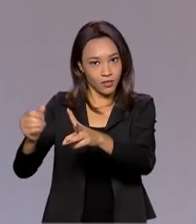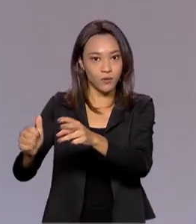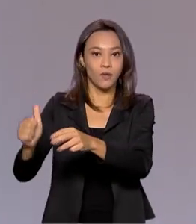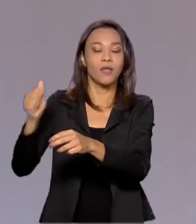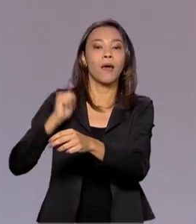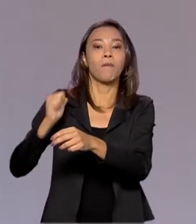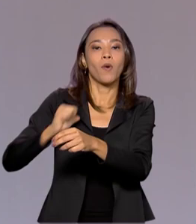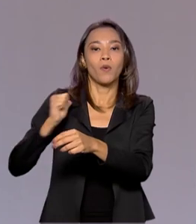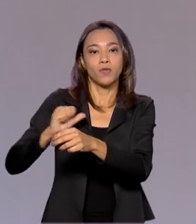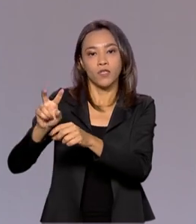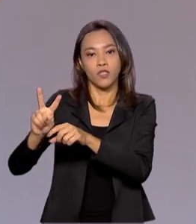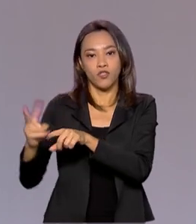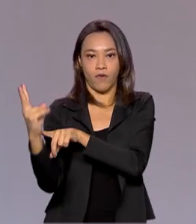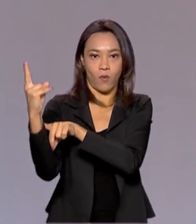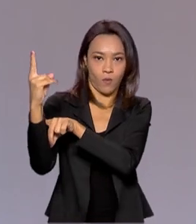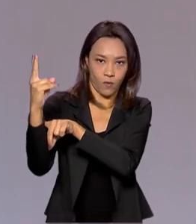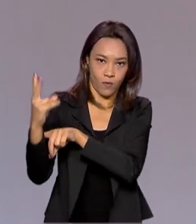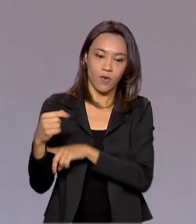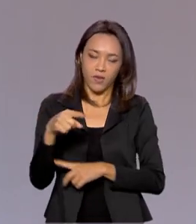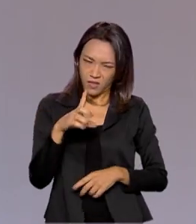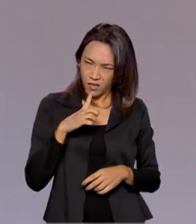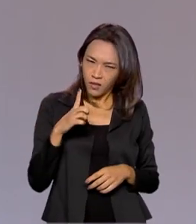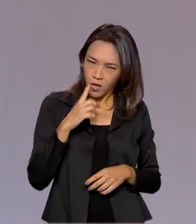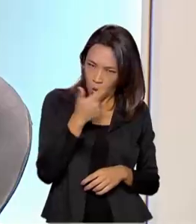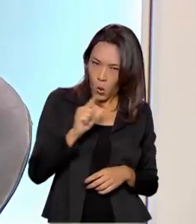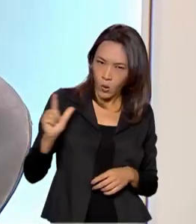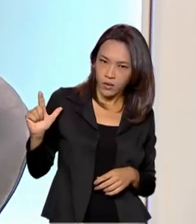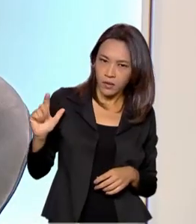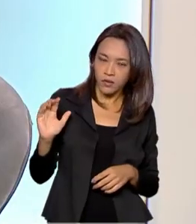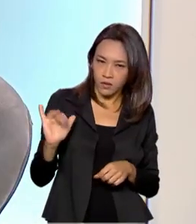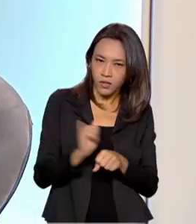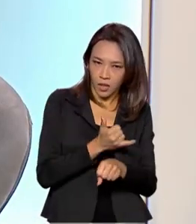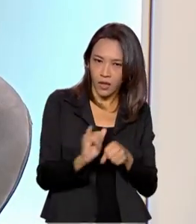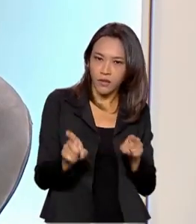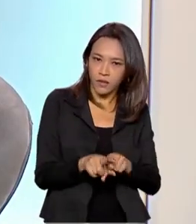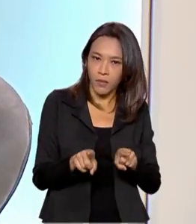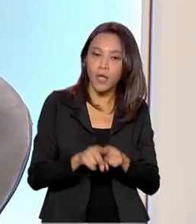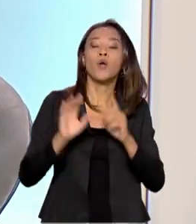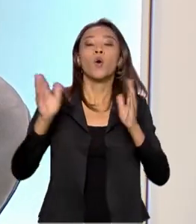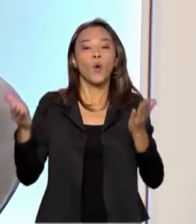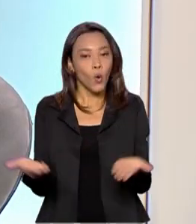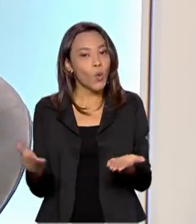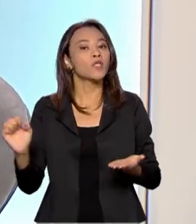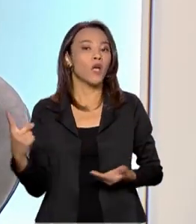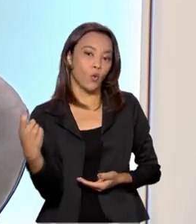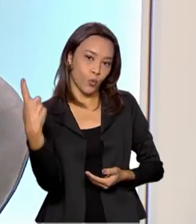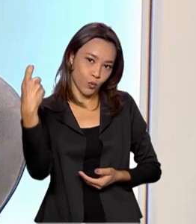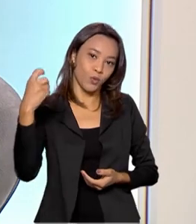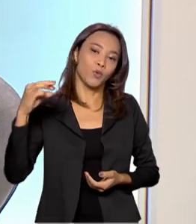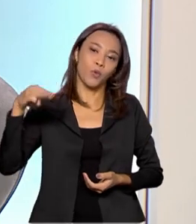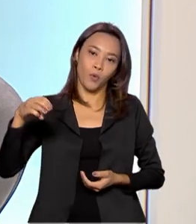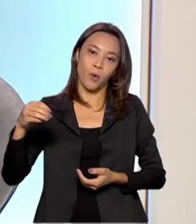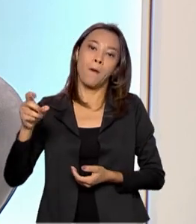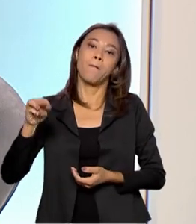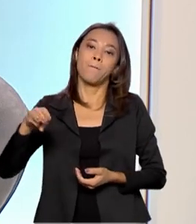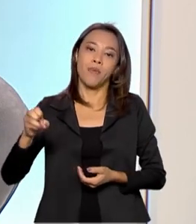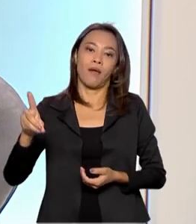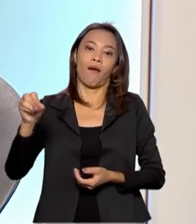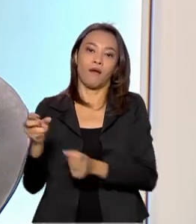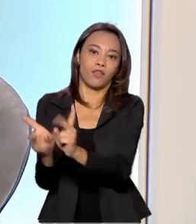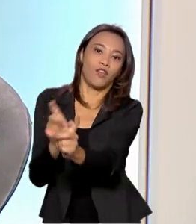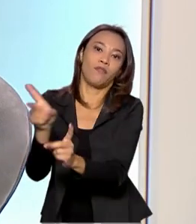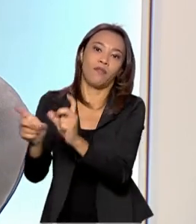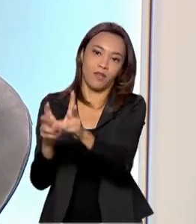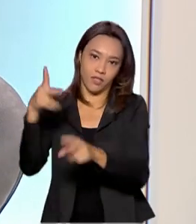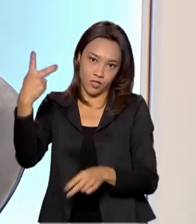mercado brasileiro de carbono? A gente tem outras iniciativas. Esse, hoje, em operação, é o único mercado de crédito de carbono que nós temos